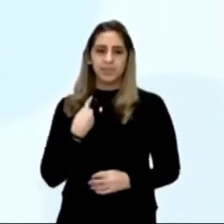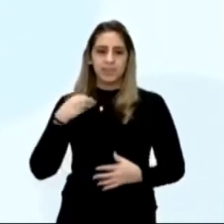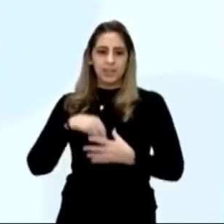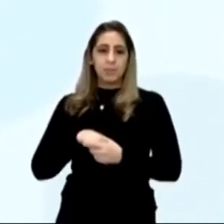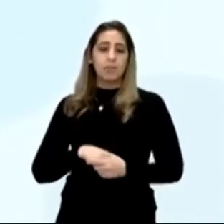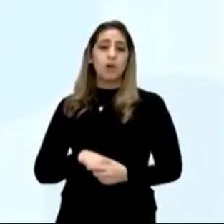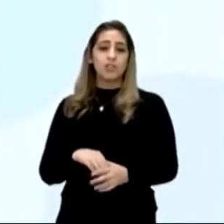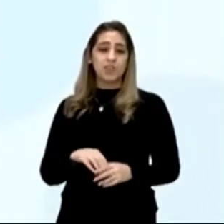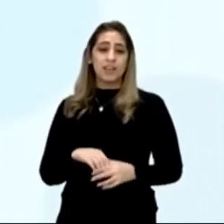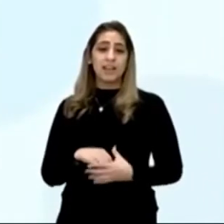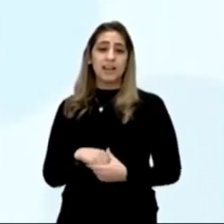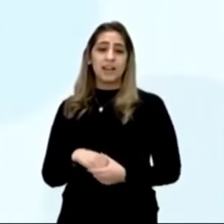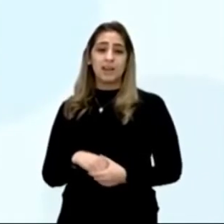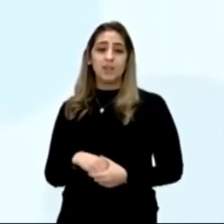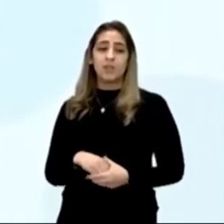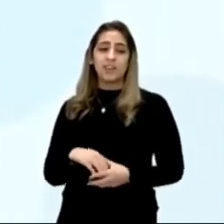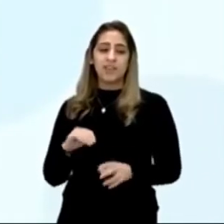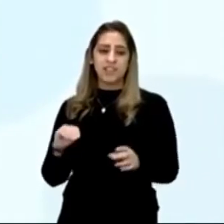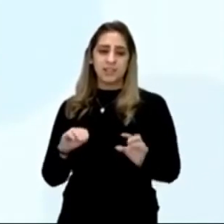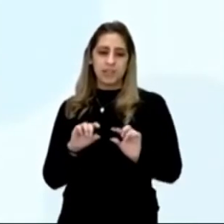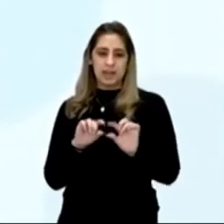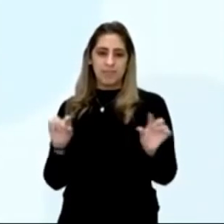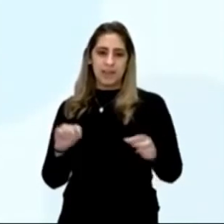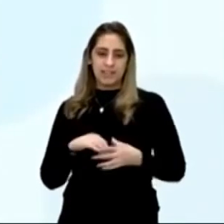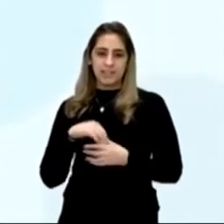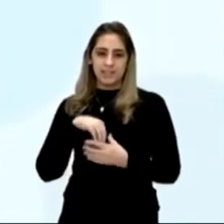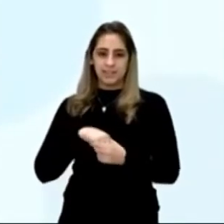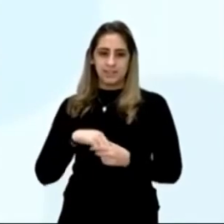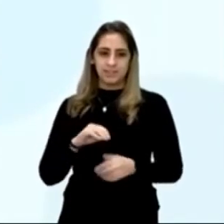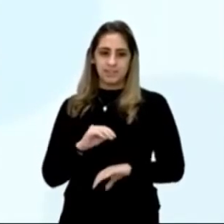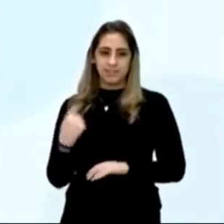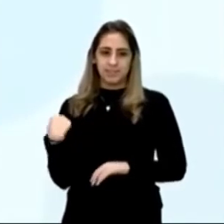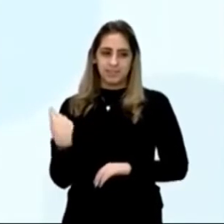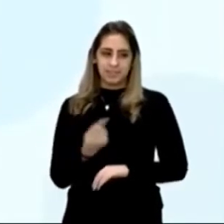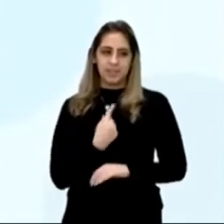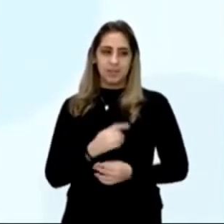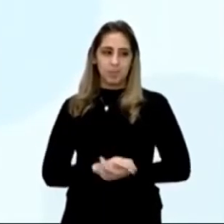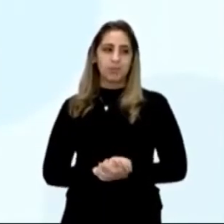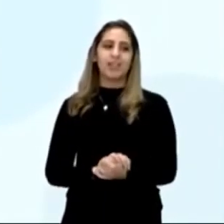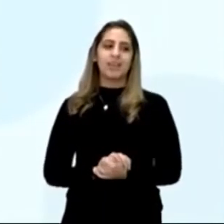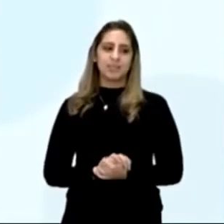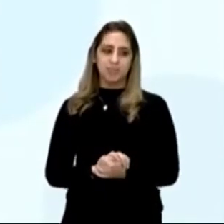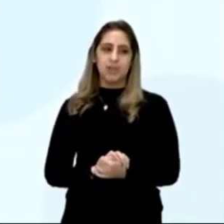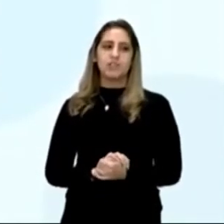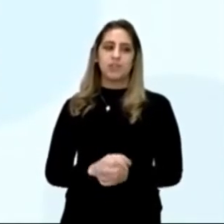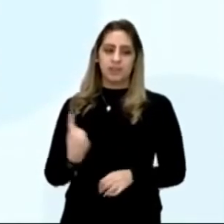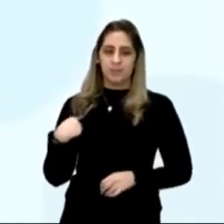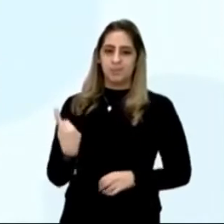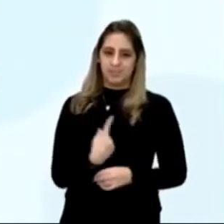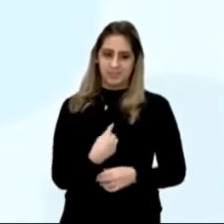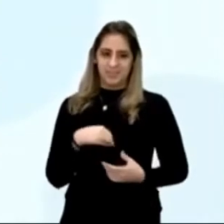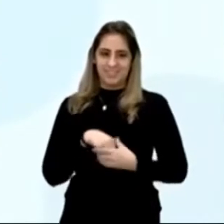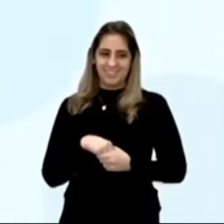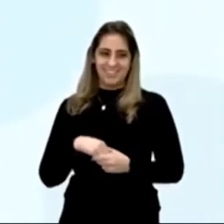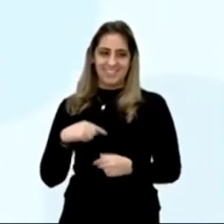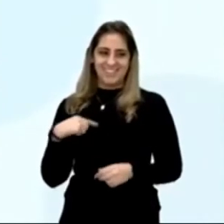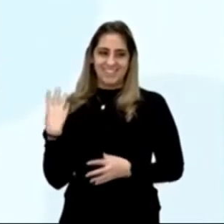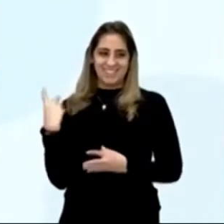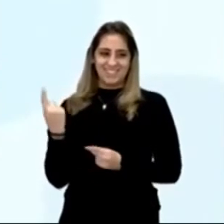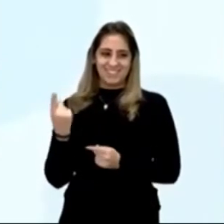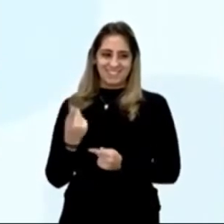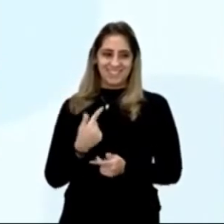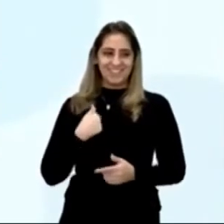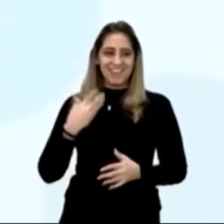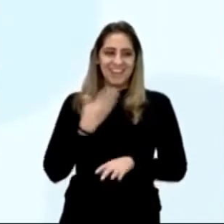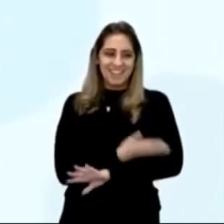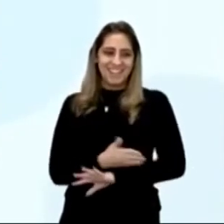entre si, e o capitão Mor, mandou em terra, no batel a Nicolau Coelho, para ver aquele rio, e tanto que ele começou a ir